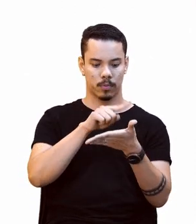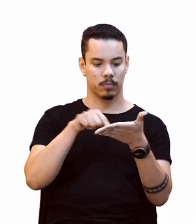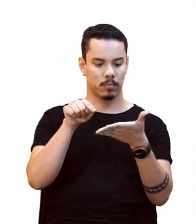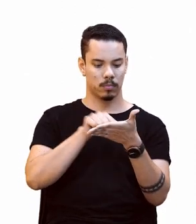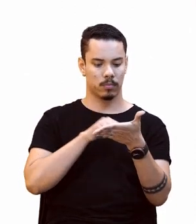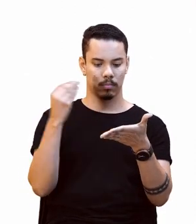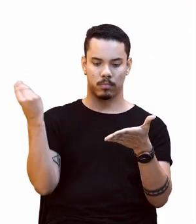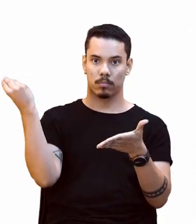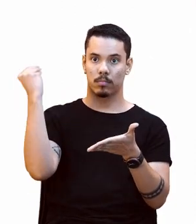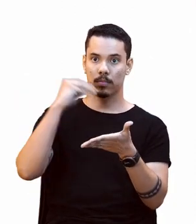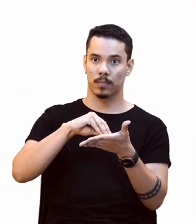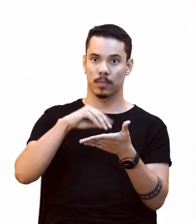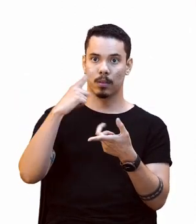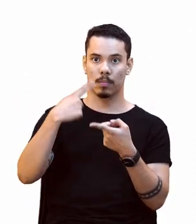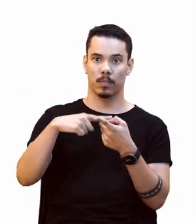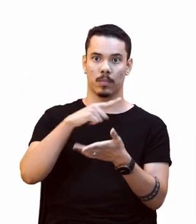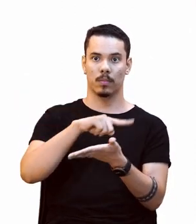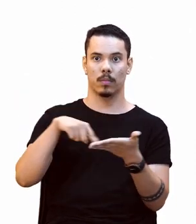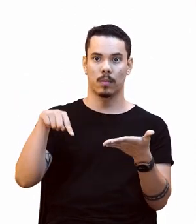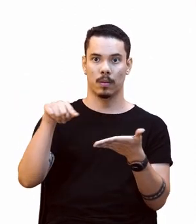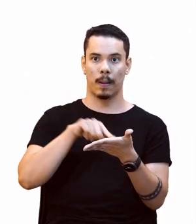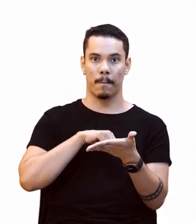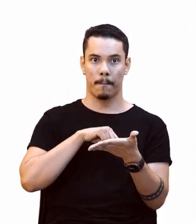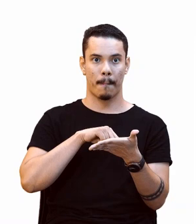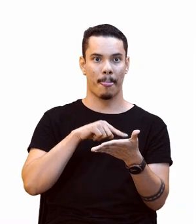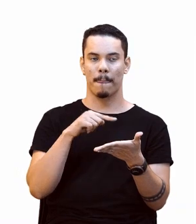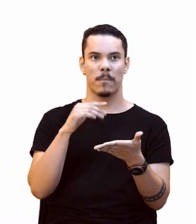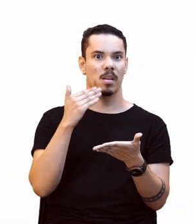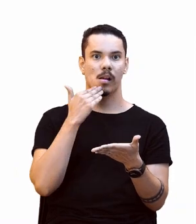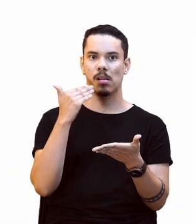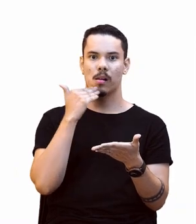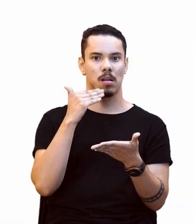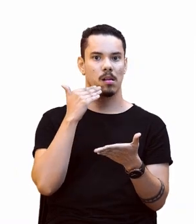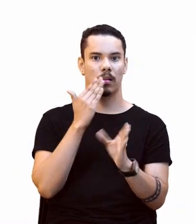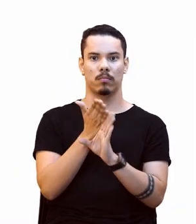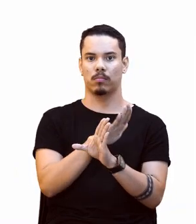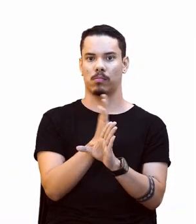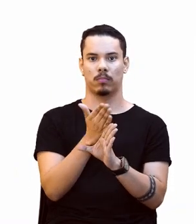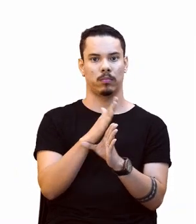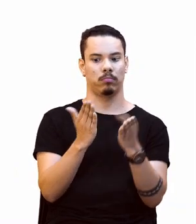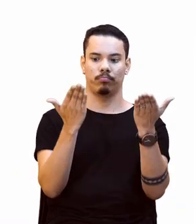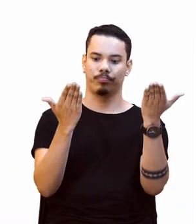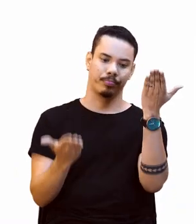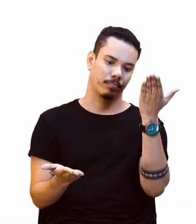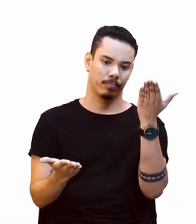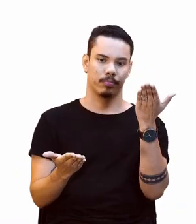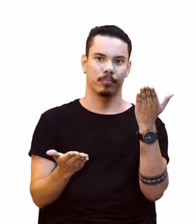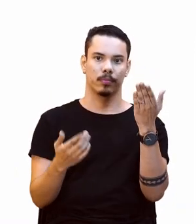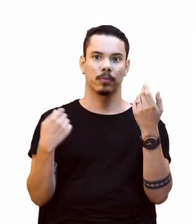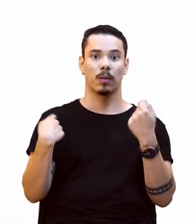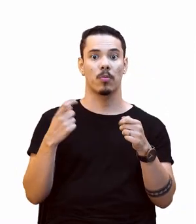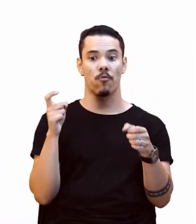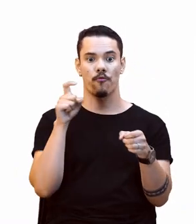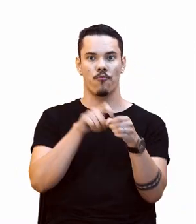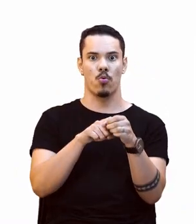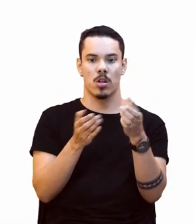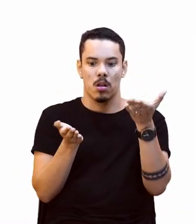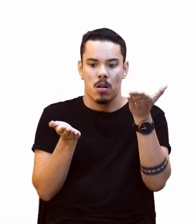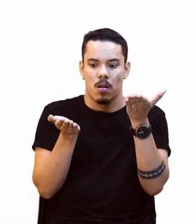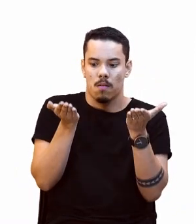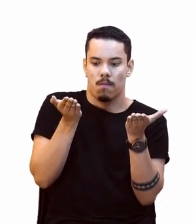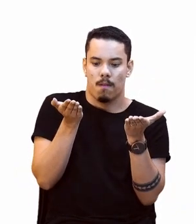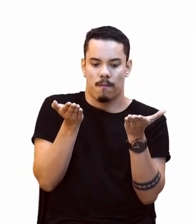ele diz, ó, o meu ambiente está em desequilíbrio. Vamos voltar, né? Como era antes. Equilibrá-lo.